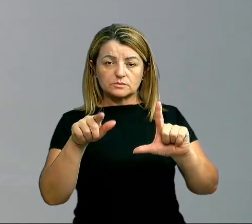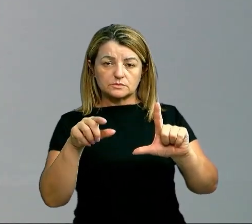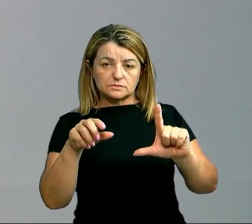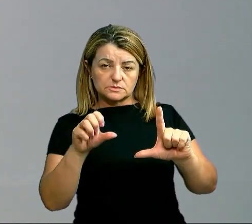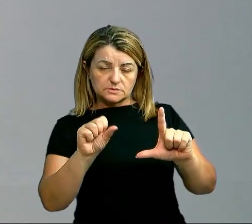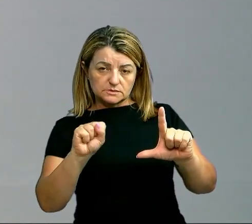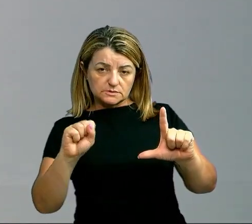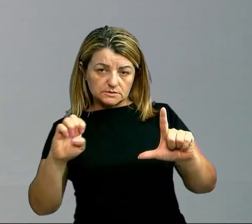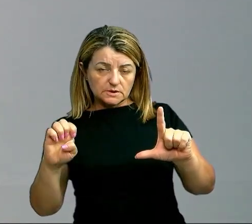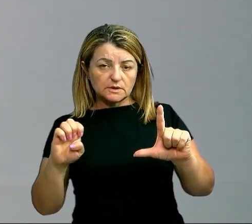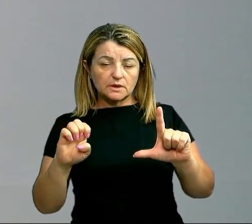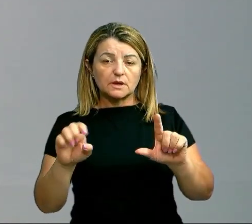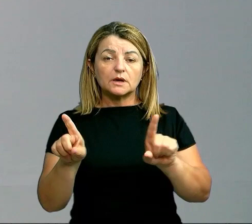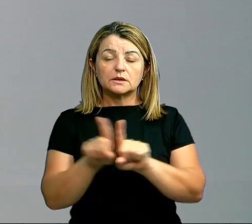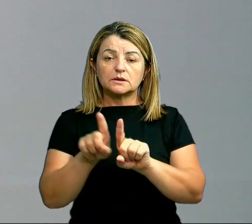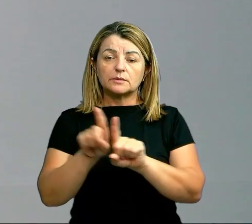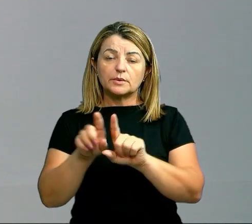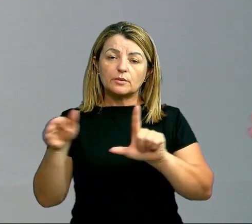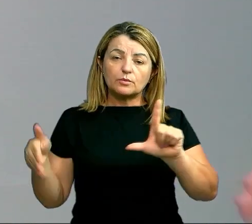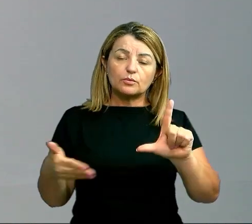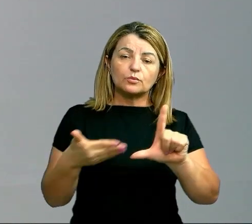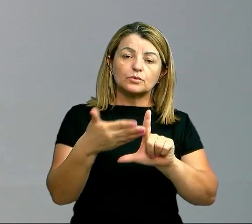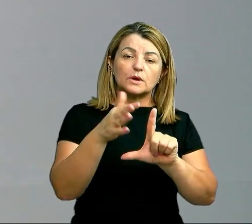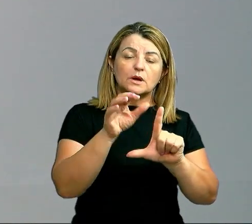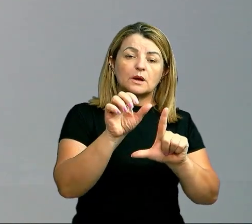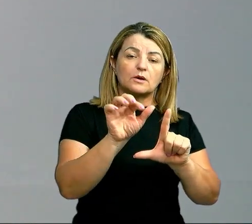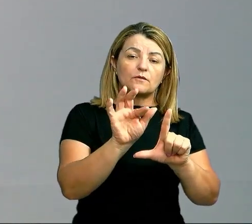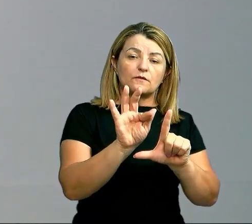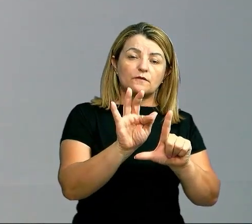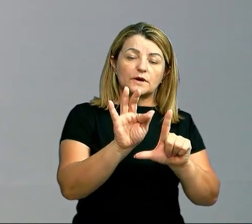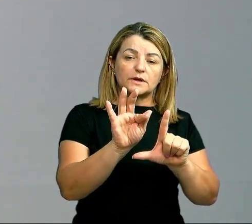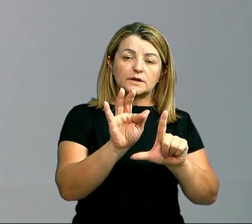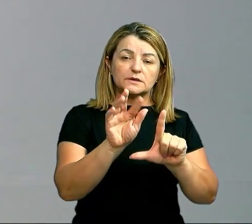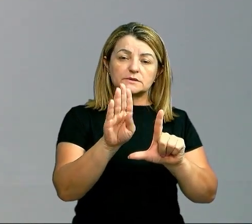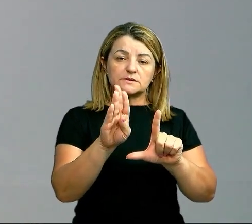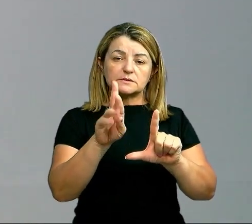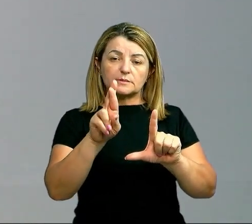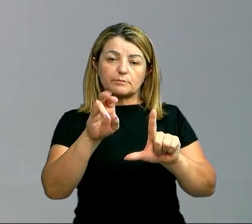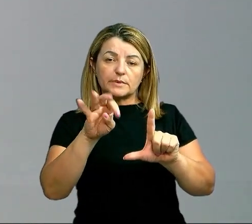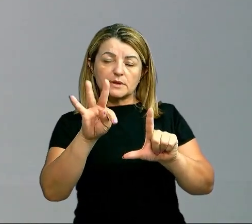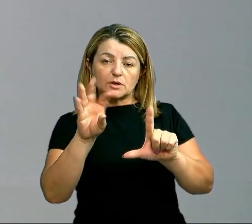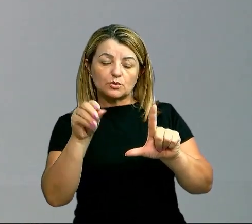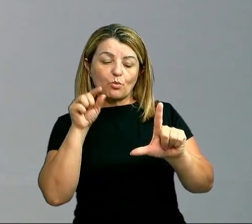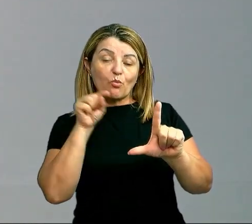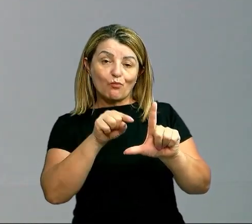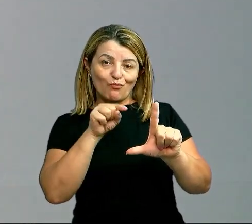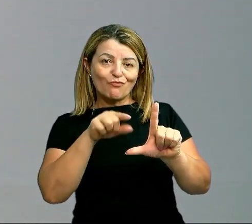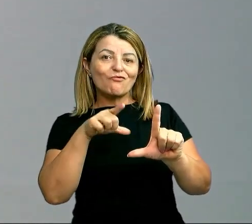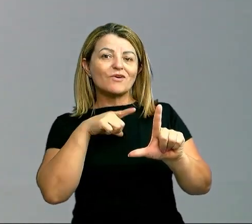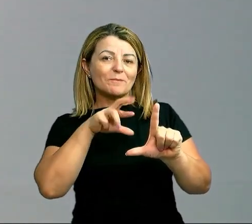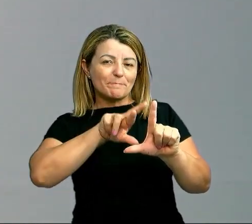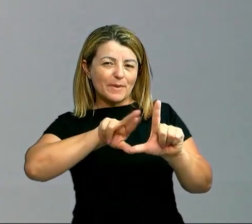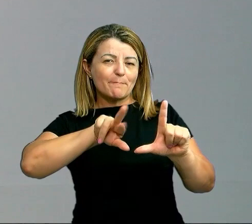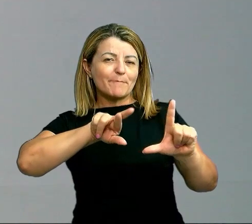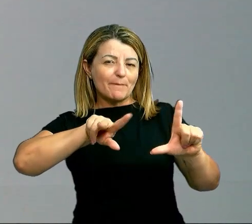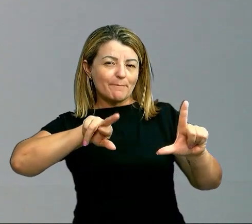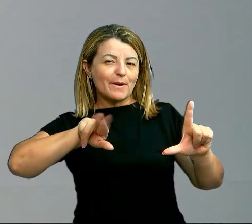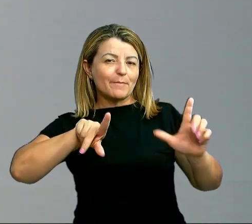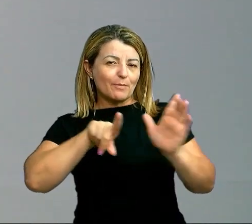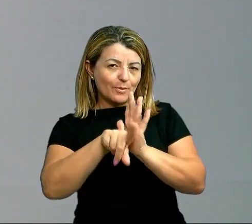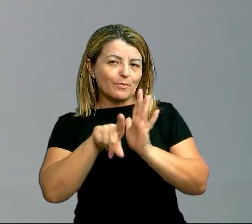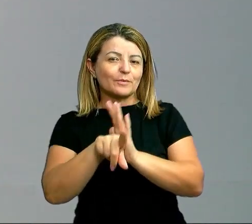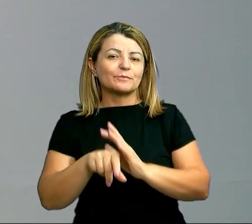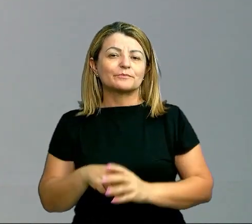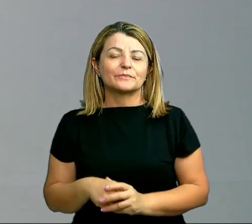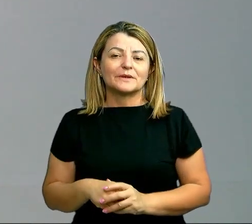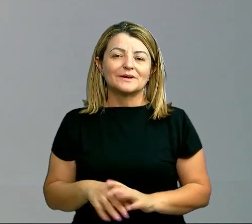da nossa plataforma do sistema Farias Brito lá você terá muito mais questões e também mais informações sobre